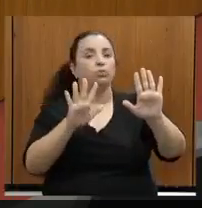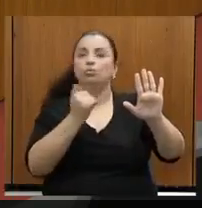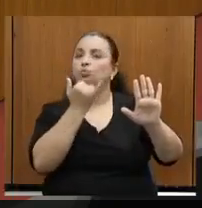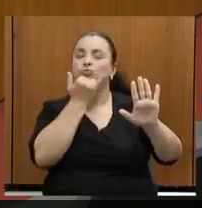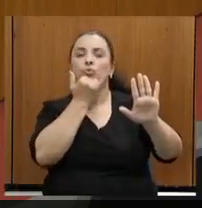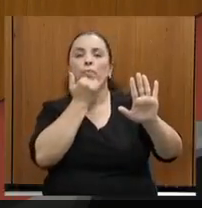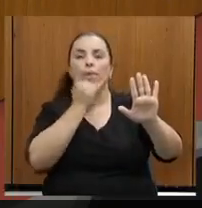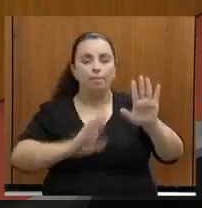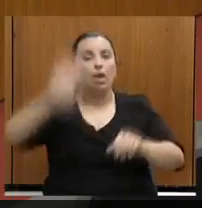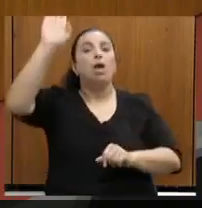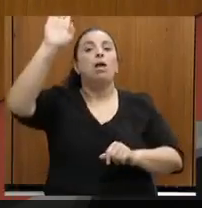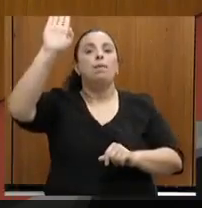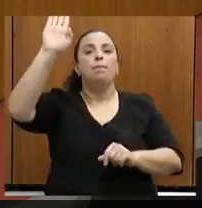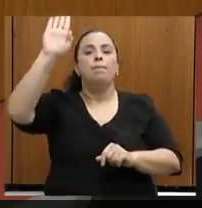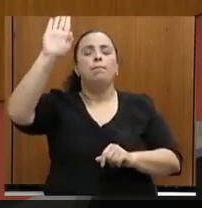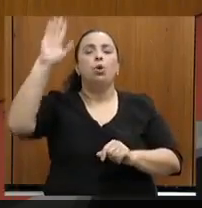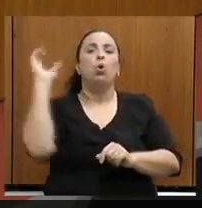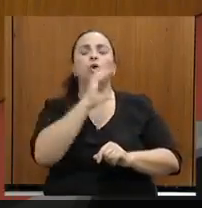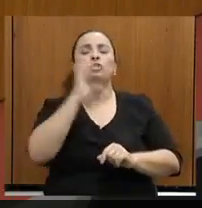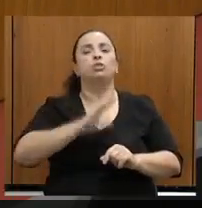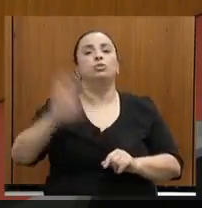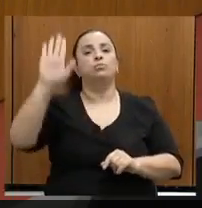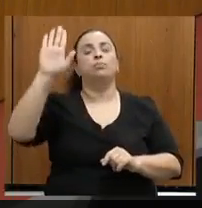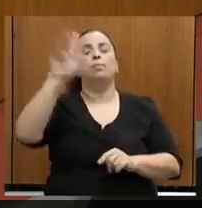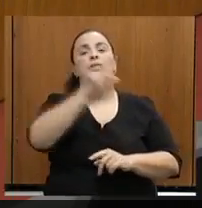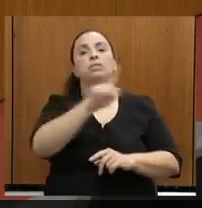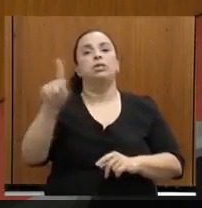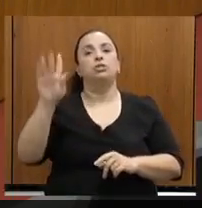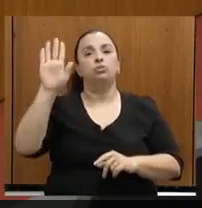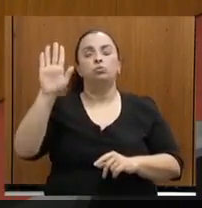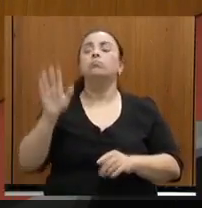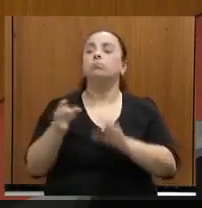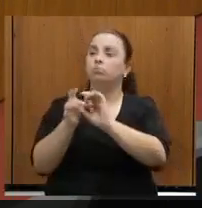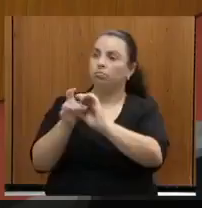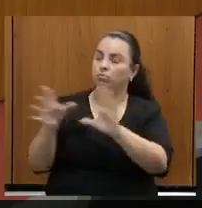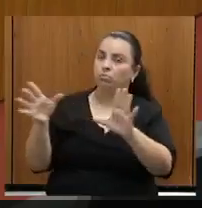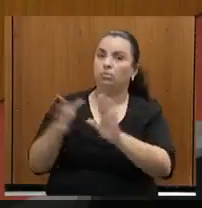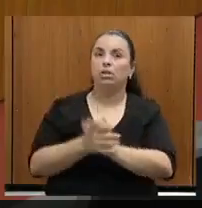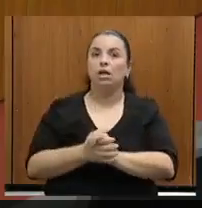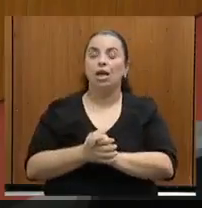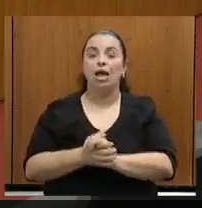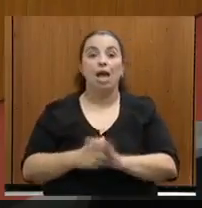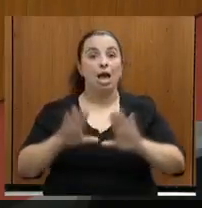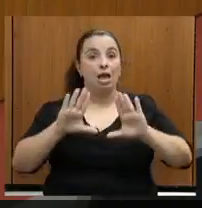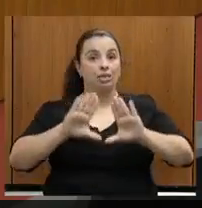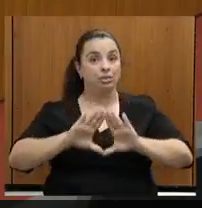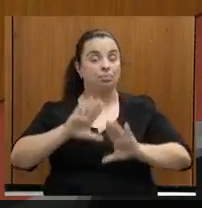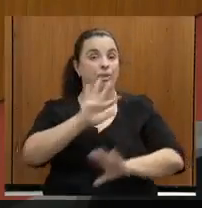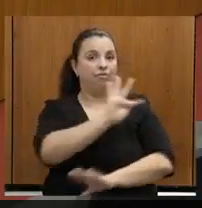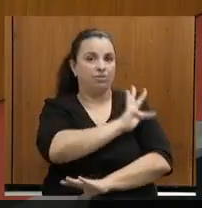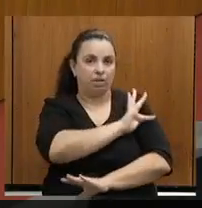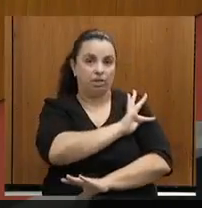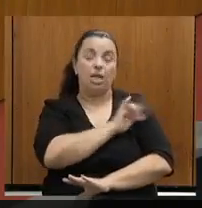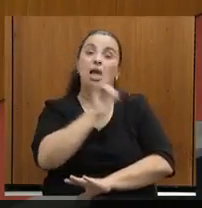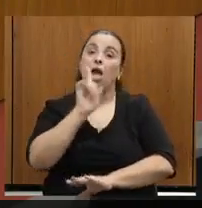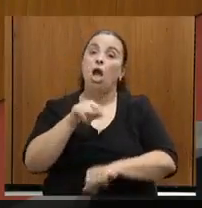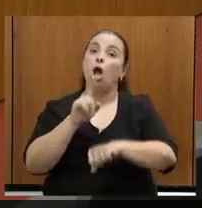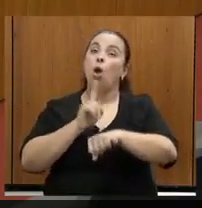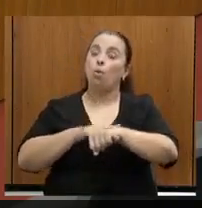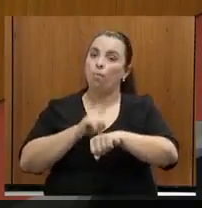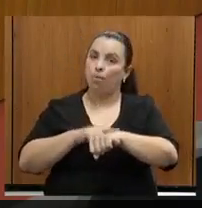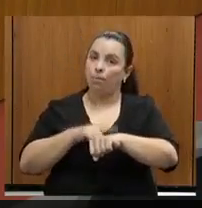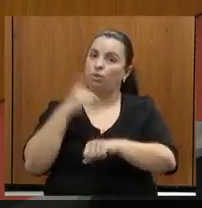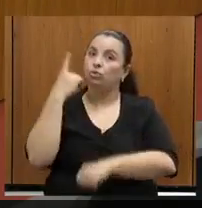Pela ordem, presidente. Pois não. A Assembleia fiscaliza, é o momento que os deputados